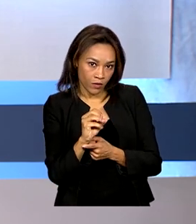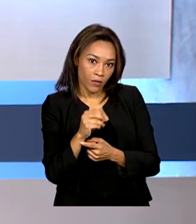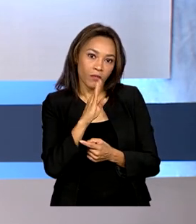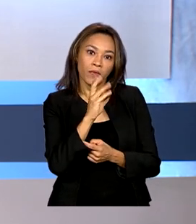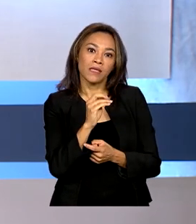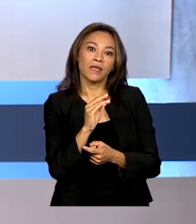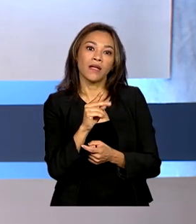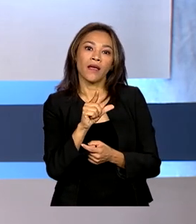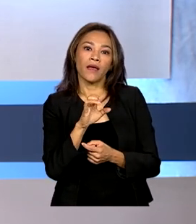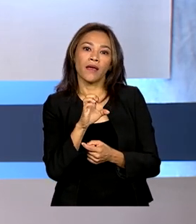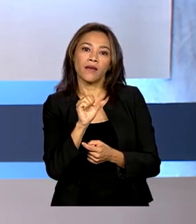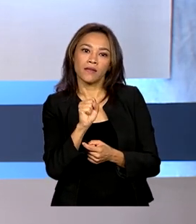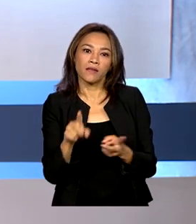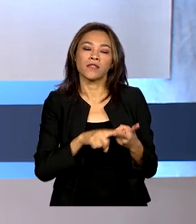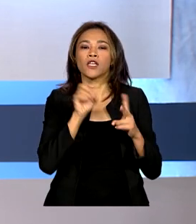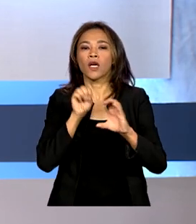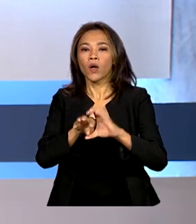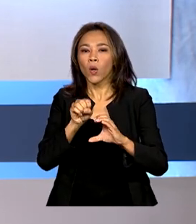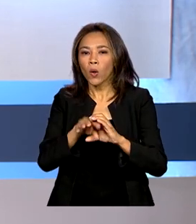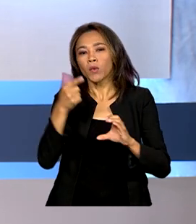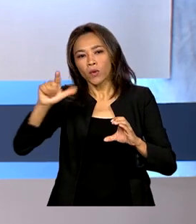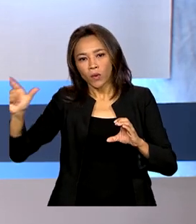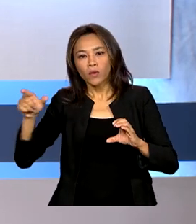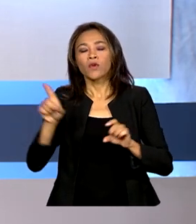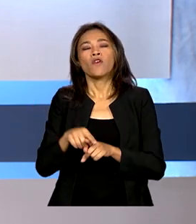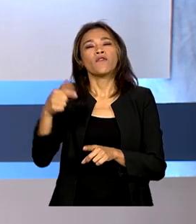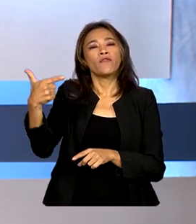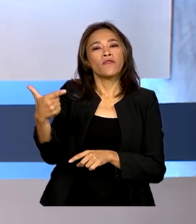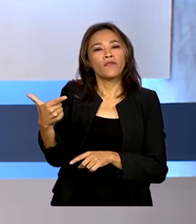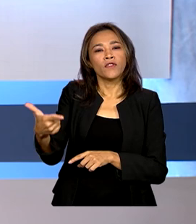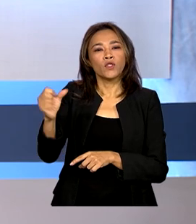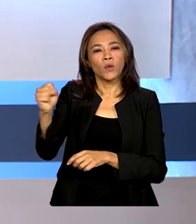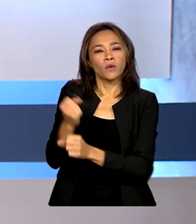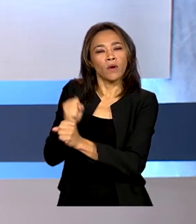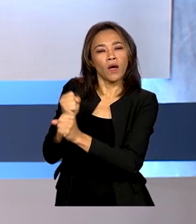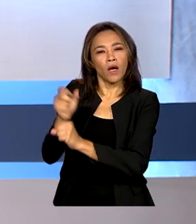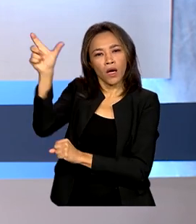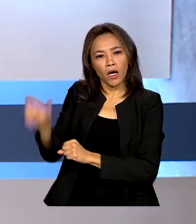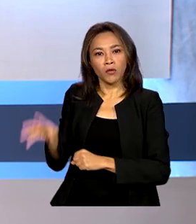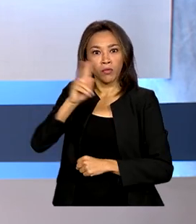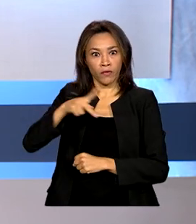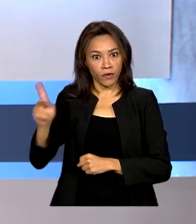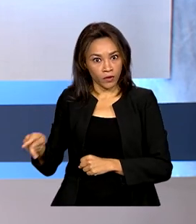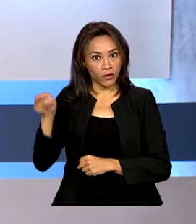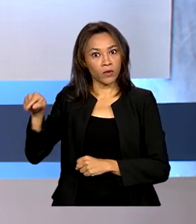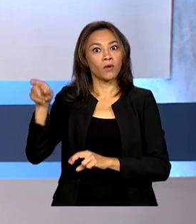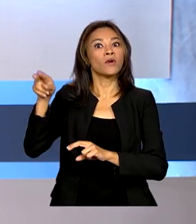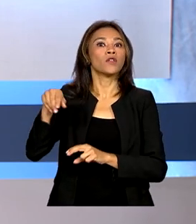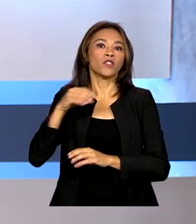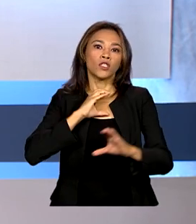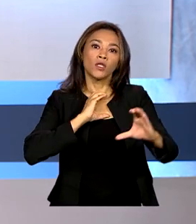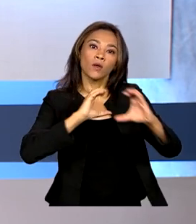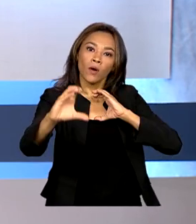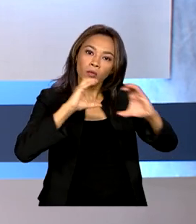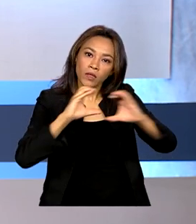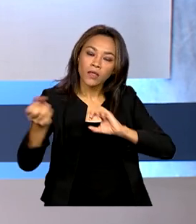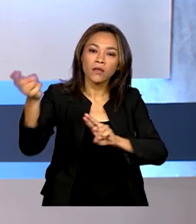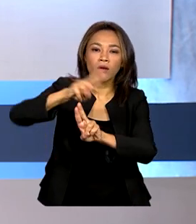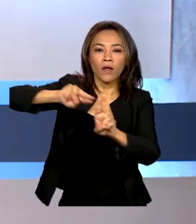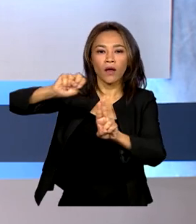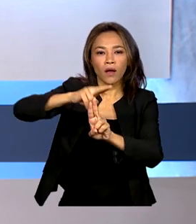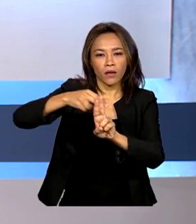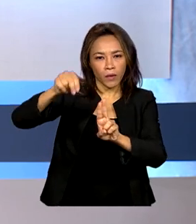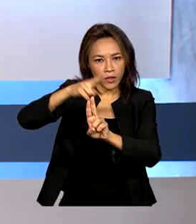outros. Durante 28 anos, foi professor de comunicação da Universidade de Brasília. É autor de